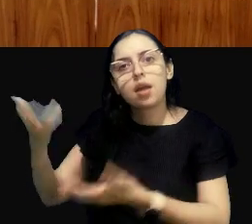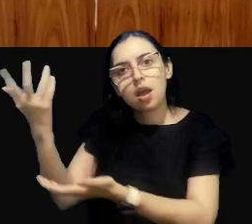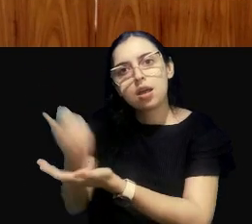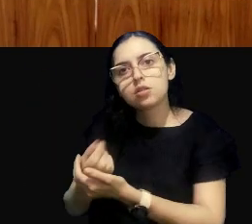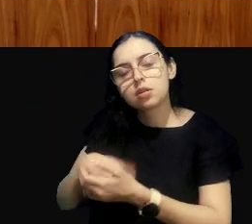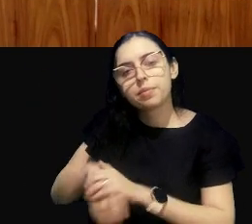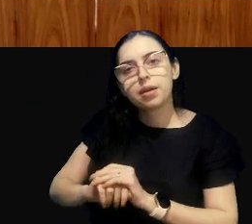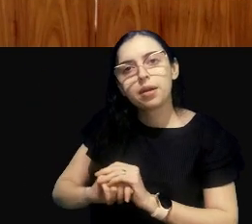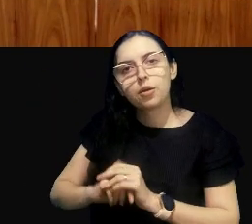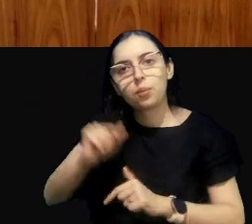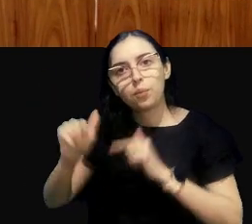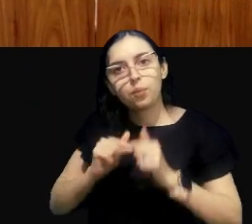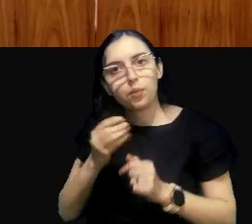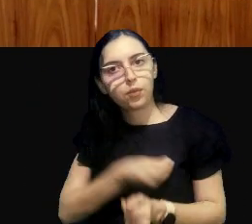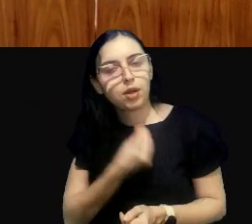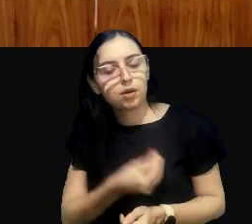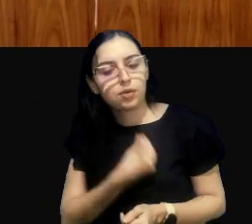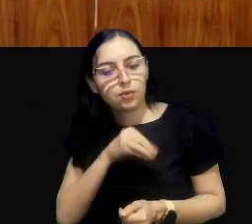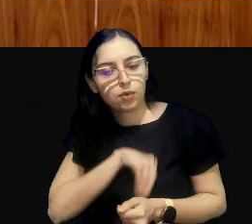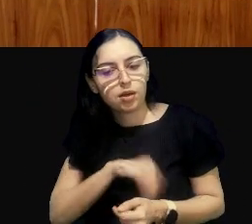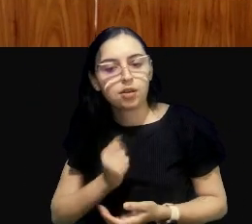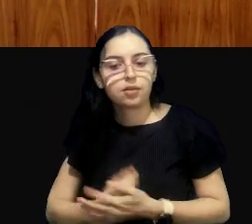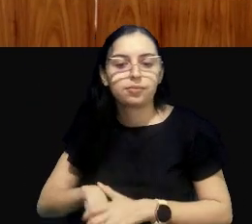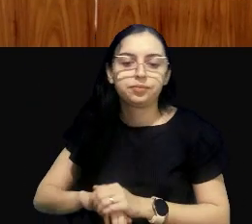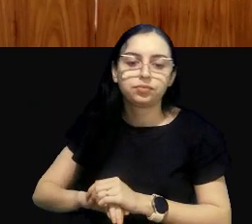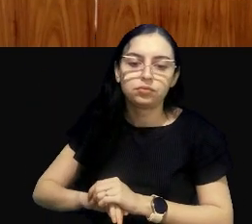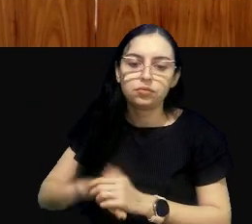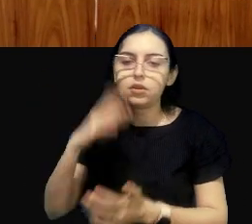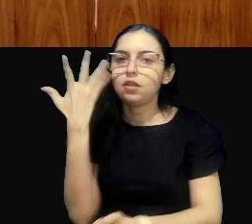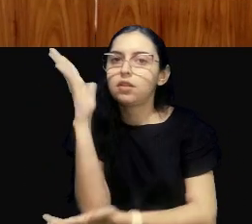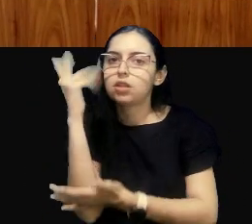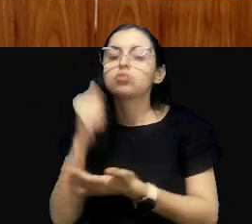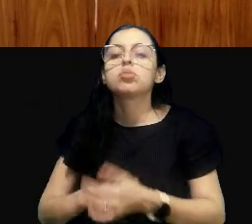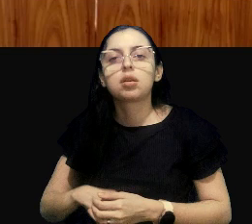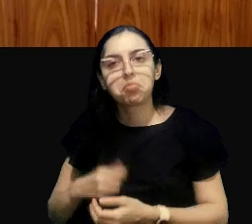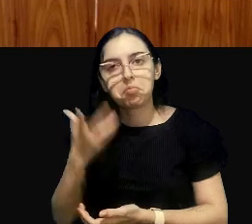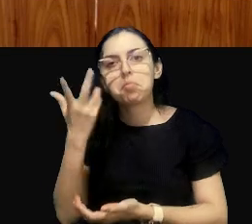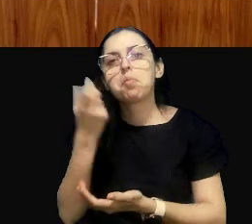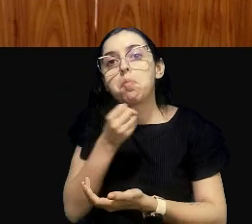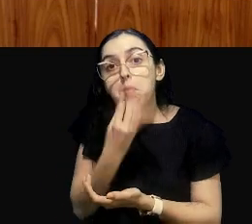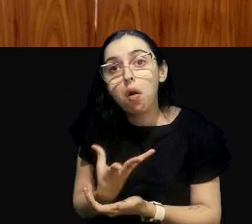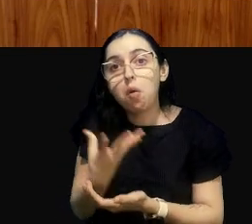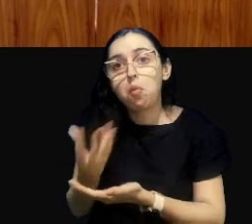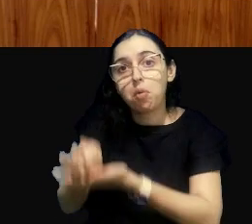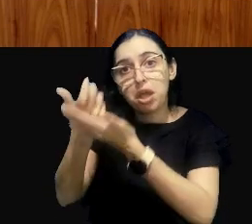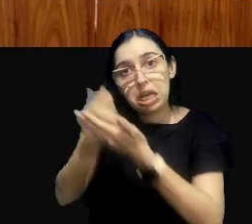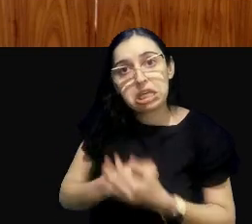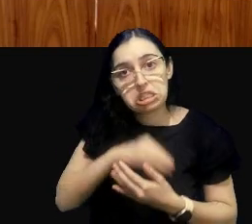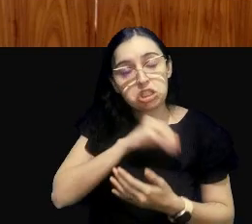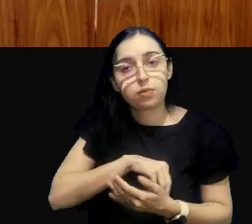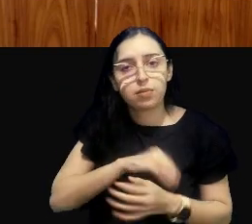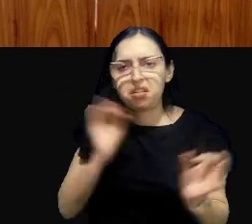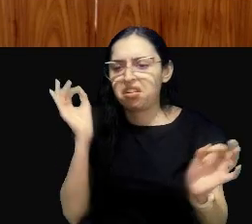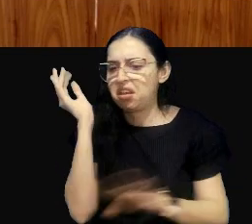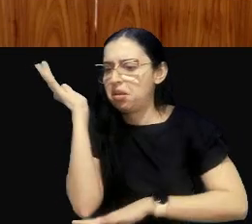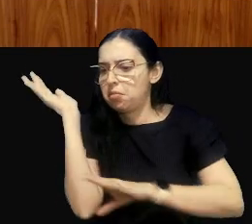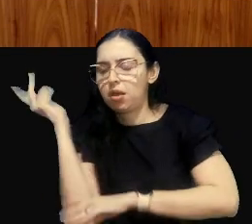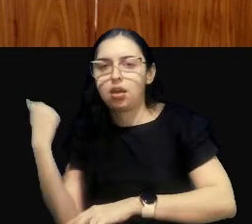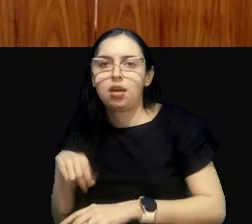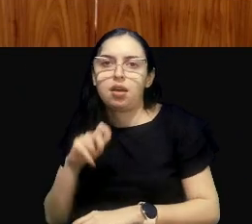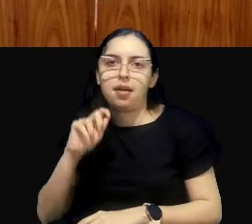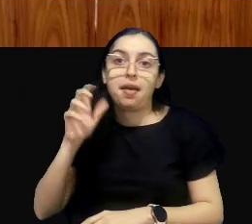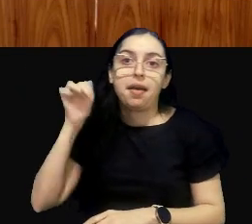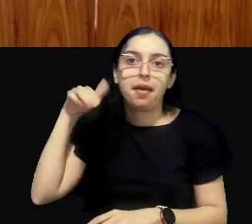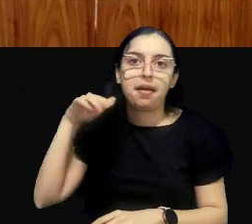um pagamento para manter a vegetação de pé. Compensa para ele receber um pagamento do que cortar tudo e plantar cana de açúcar, por